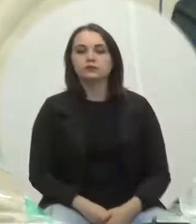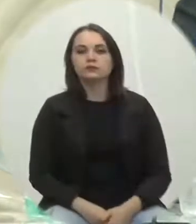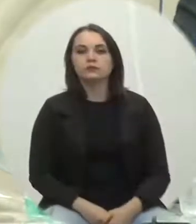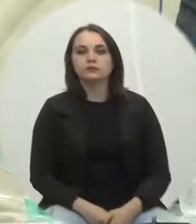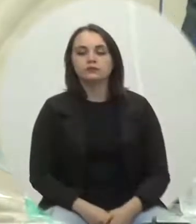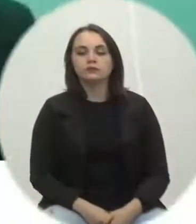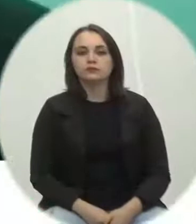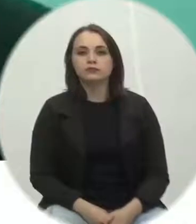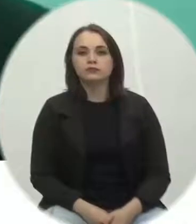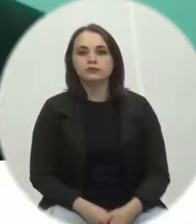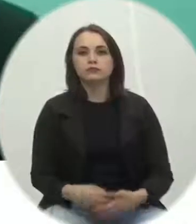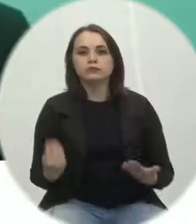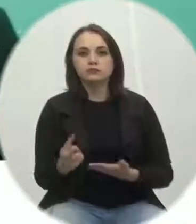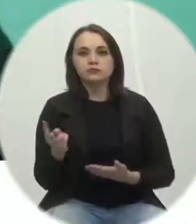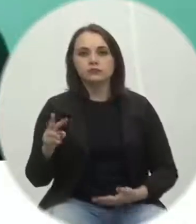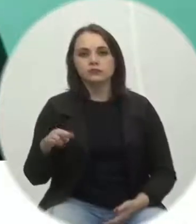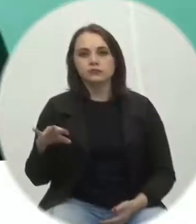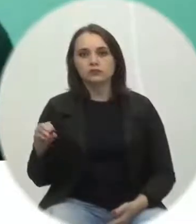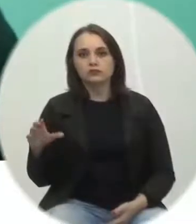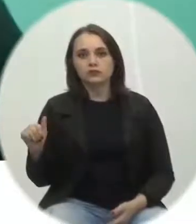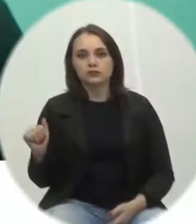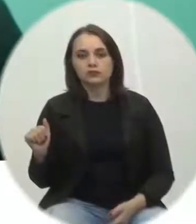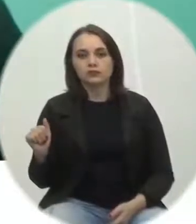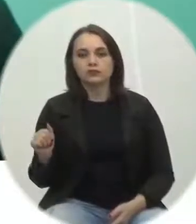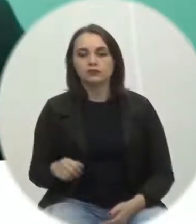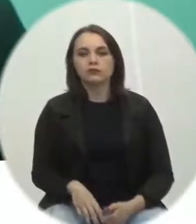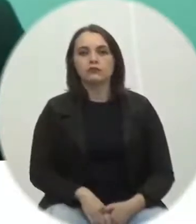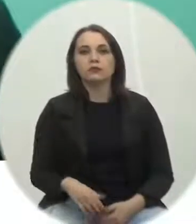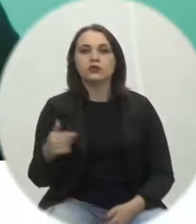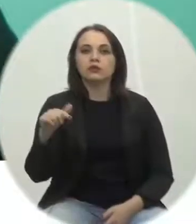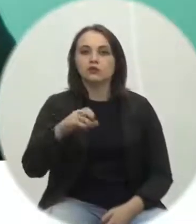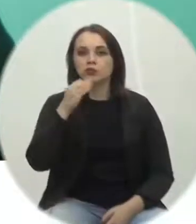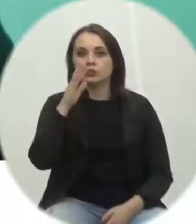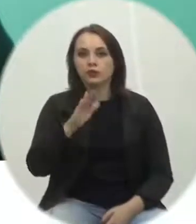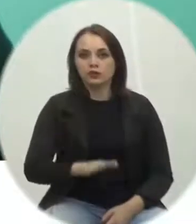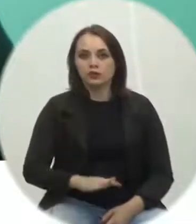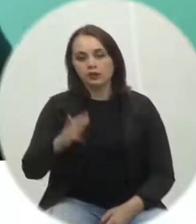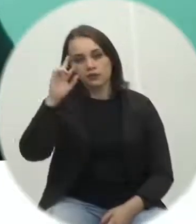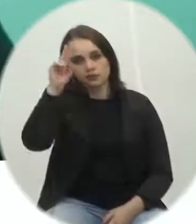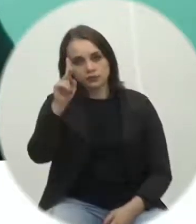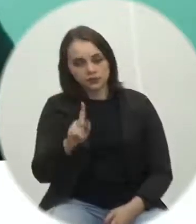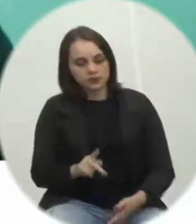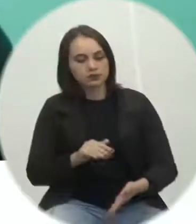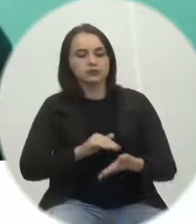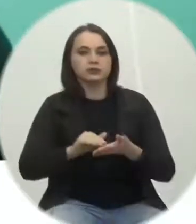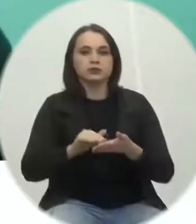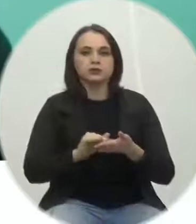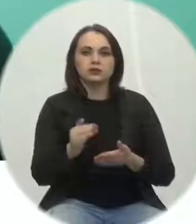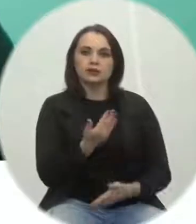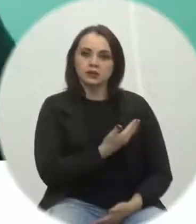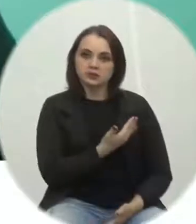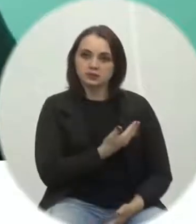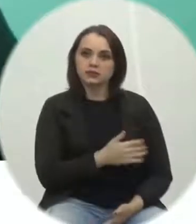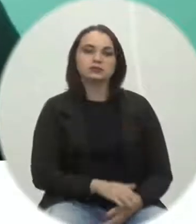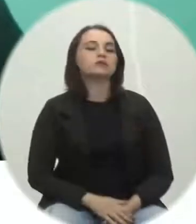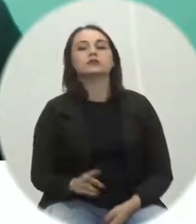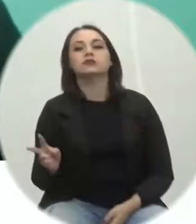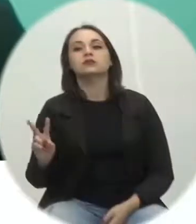seu presidente com a palavra vereador Nicola Martins novamente boa tarde presidente secretário novos colegas